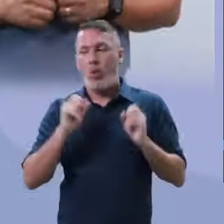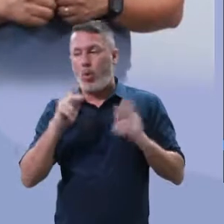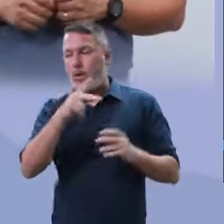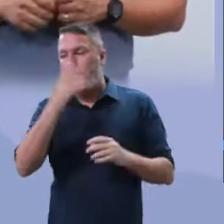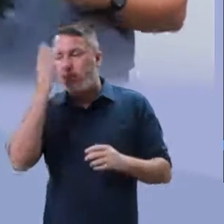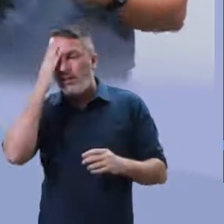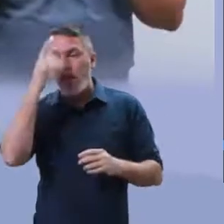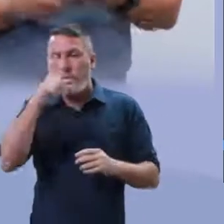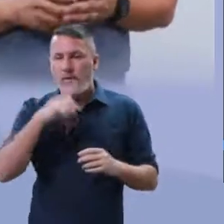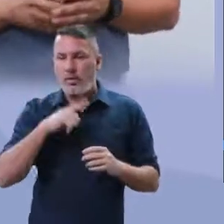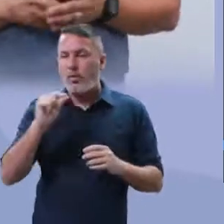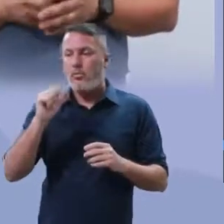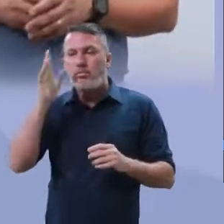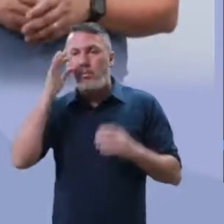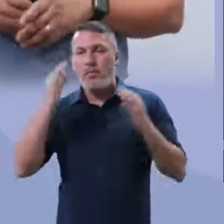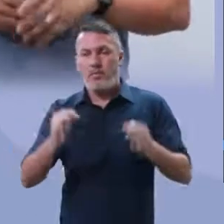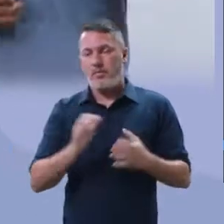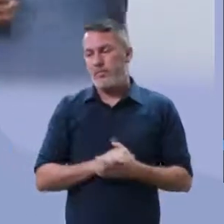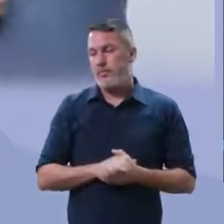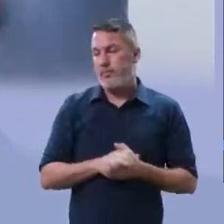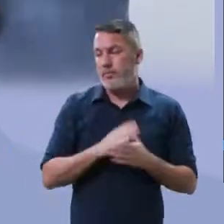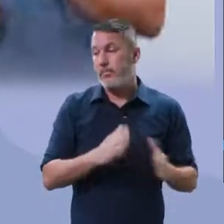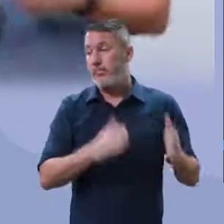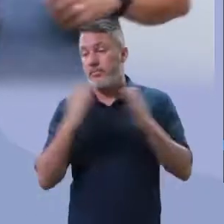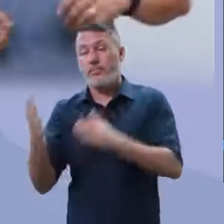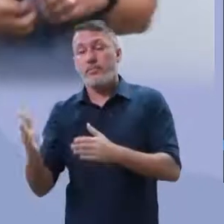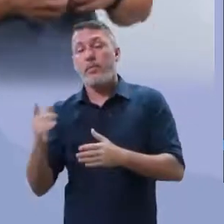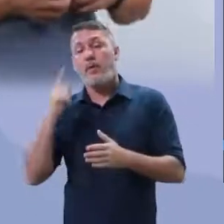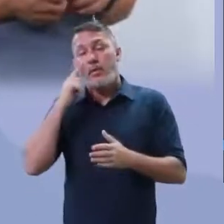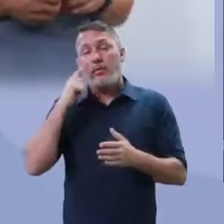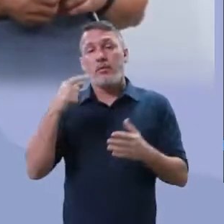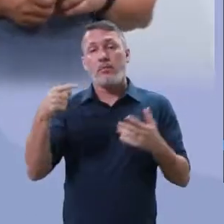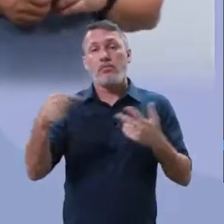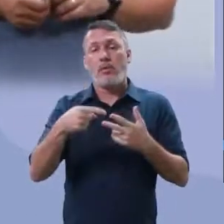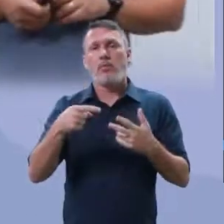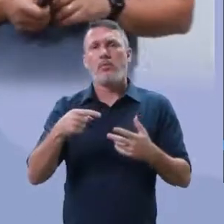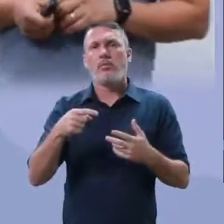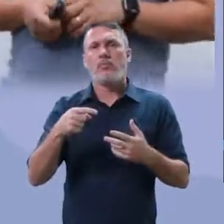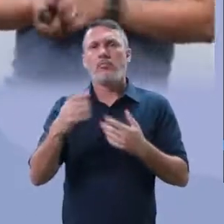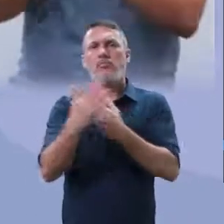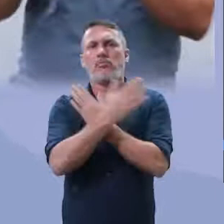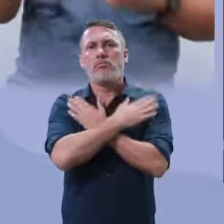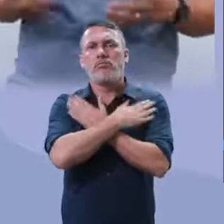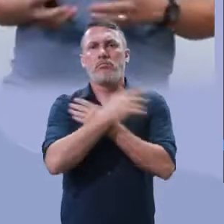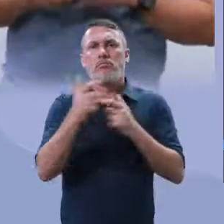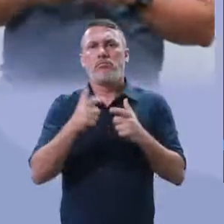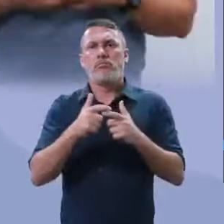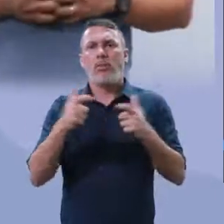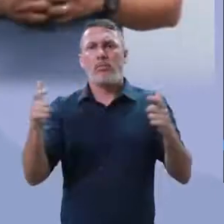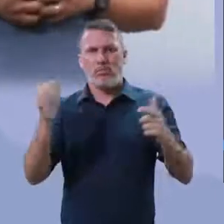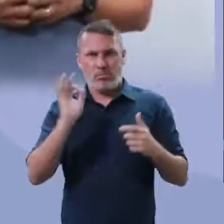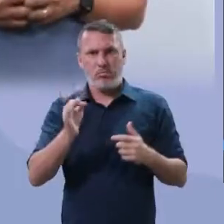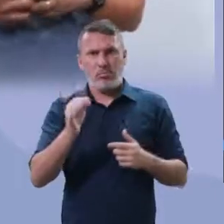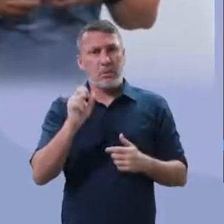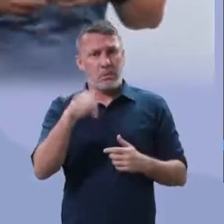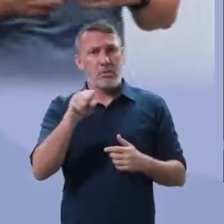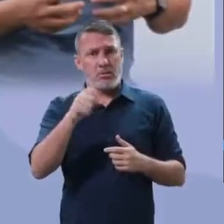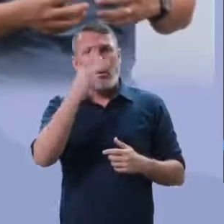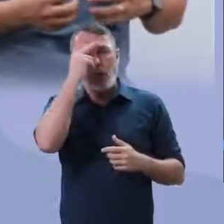no conforto do celular. Espero que você esteja no celular, meu aluno. Olha lá, aumento do desemprego. Sim, quantas empresas faliram?